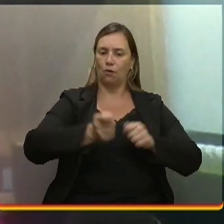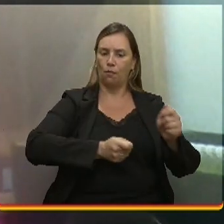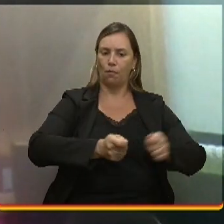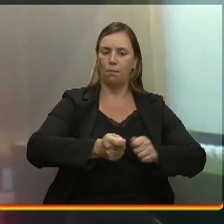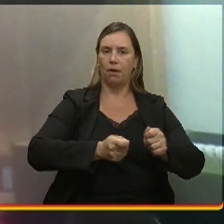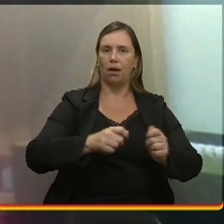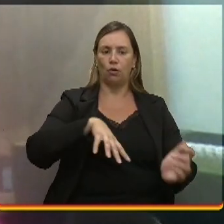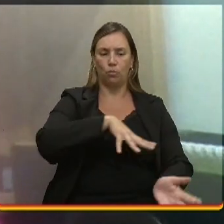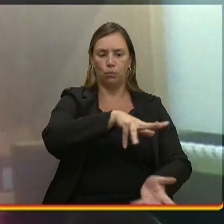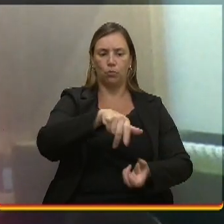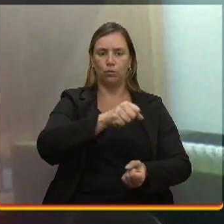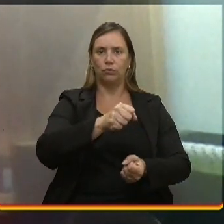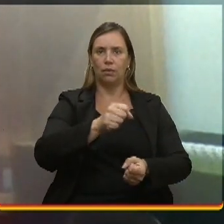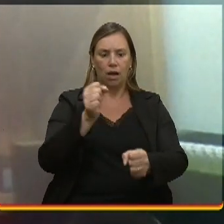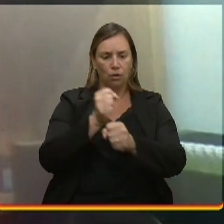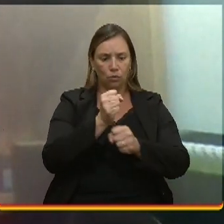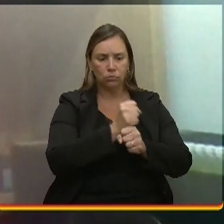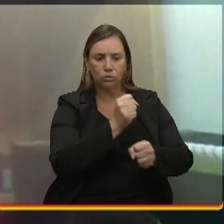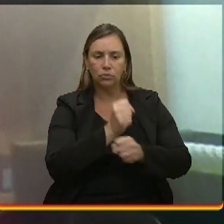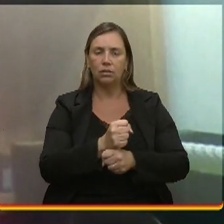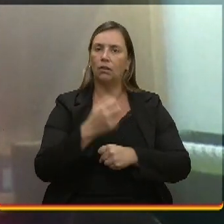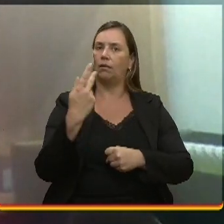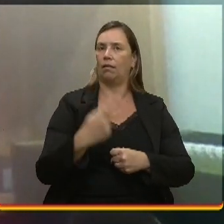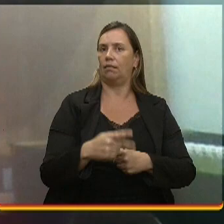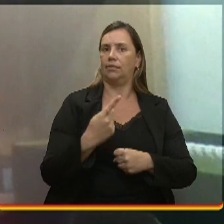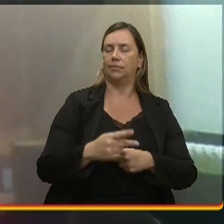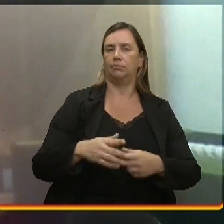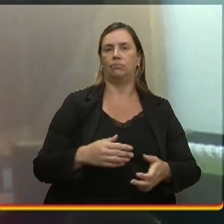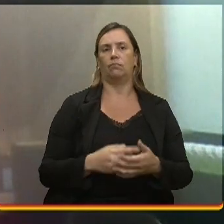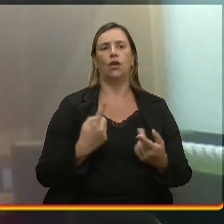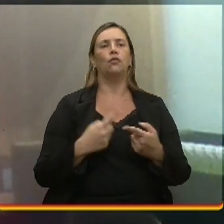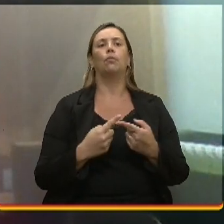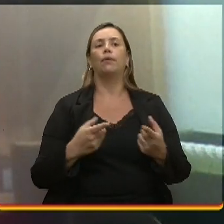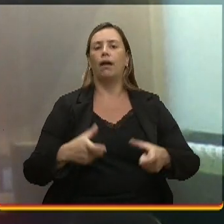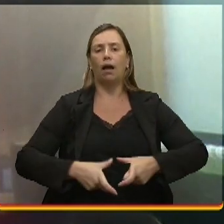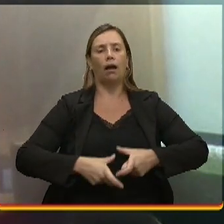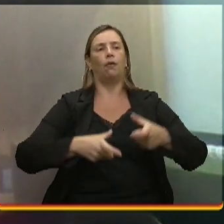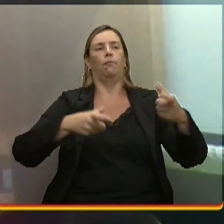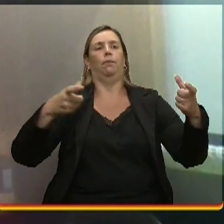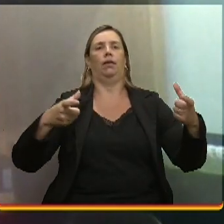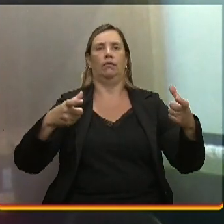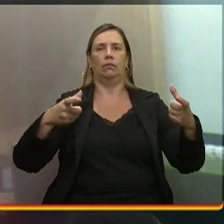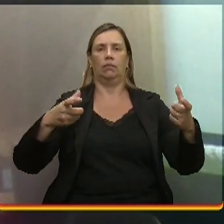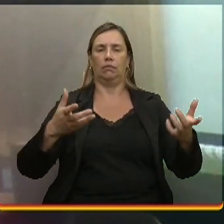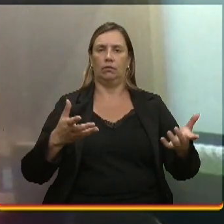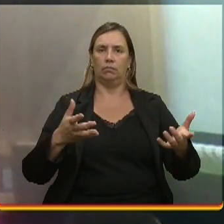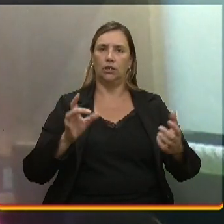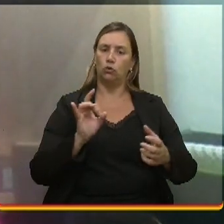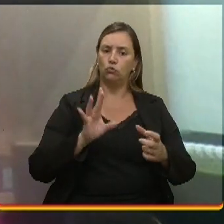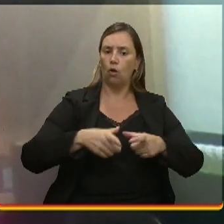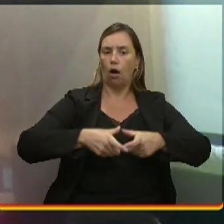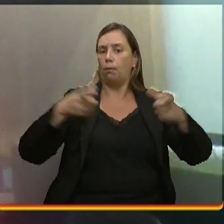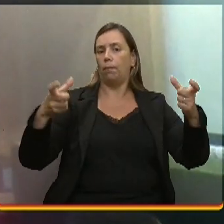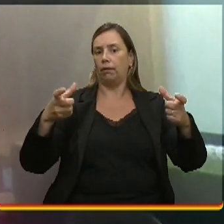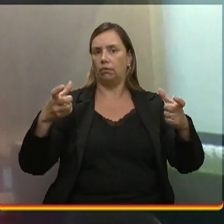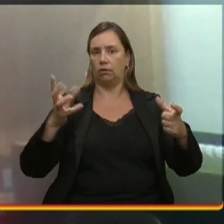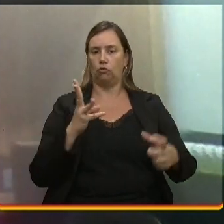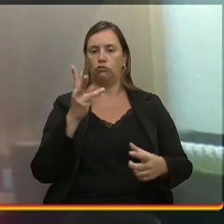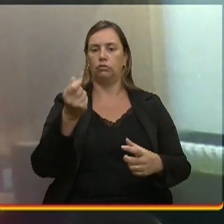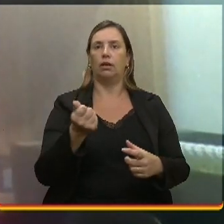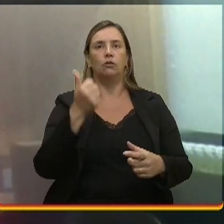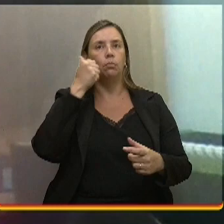Constituição Civil está aí para tudo. E por que não aumentar, né? Mas também não só aumentar o número de mulheres